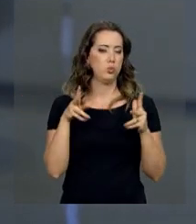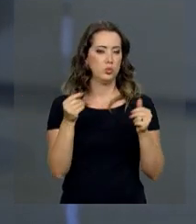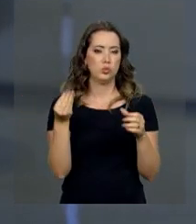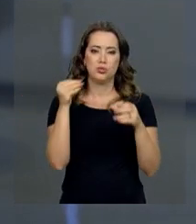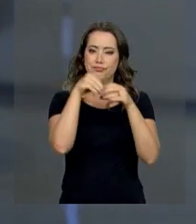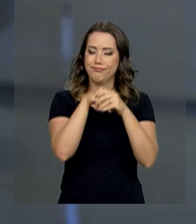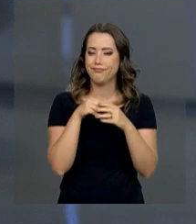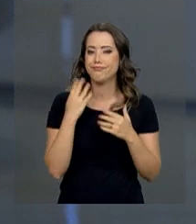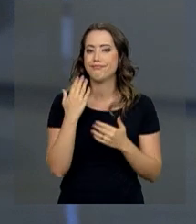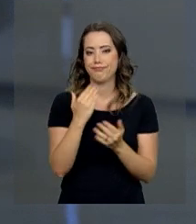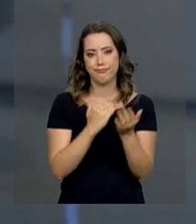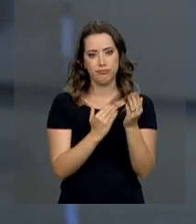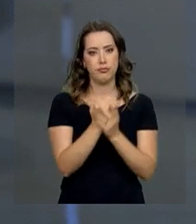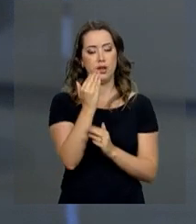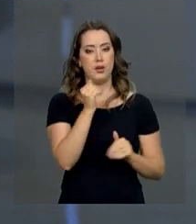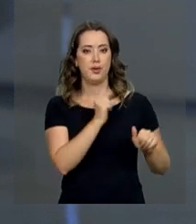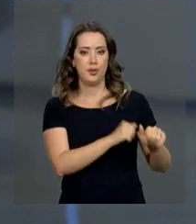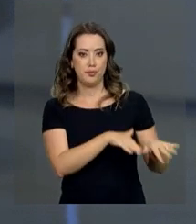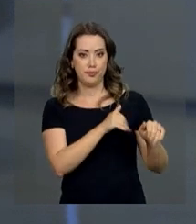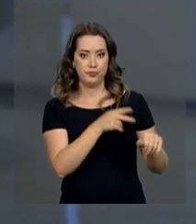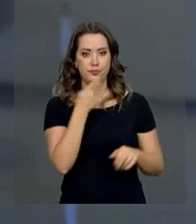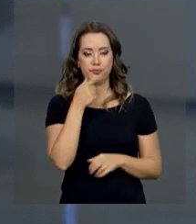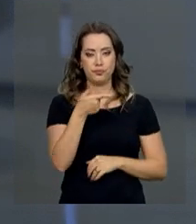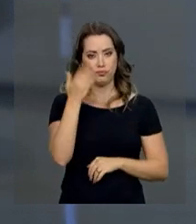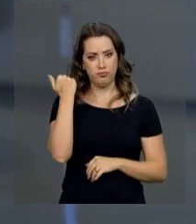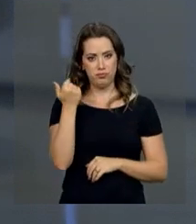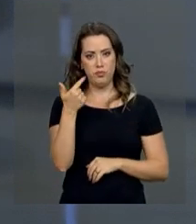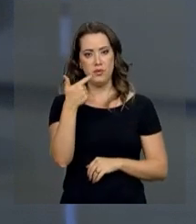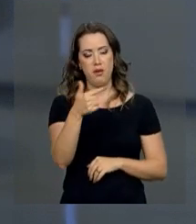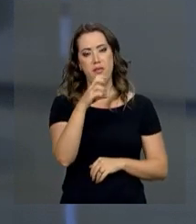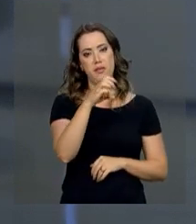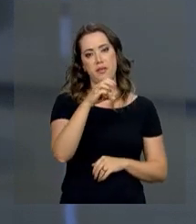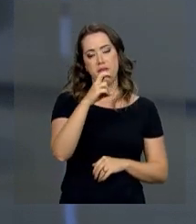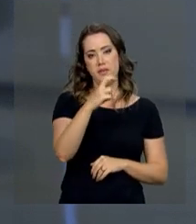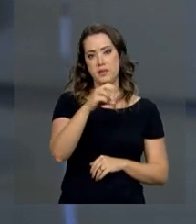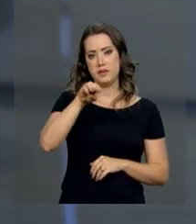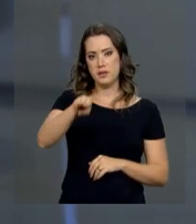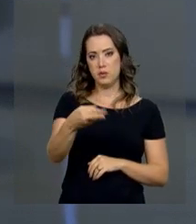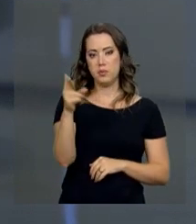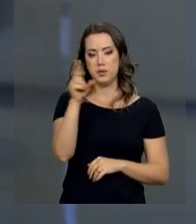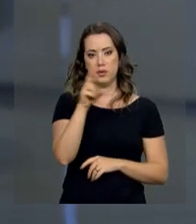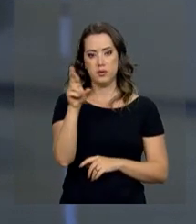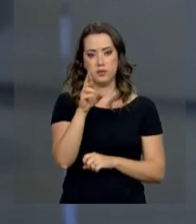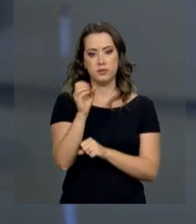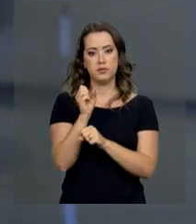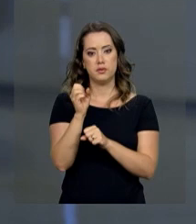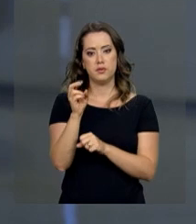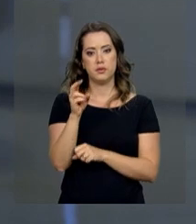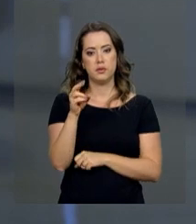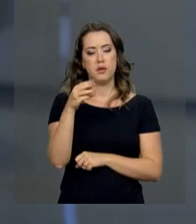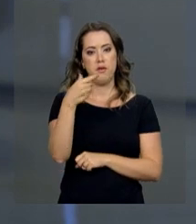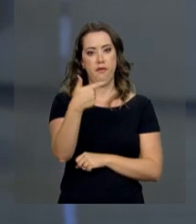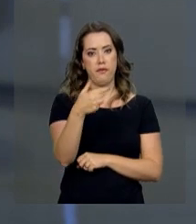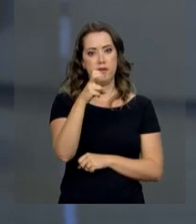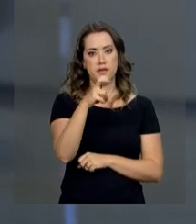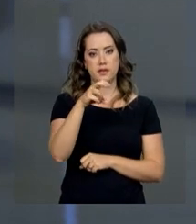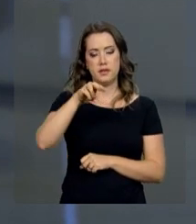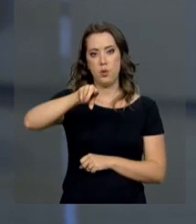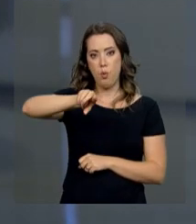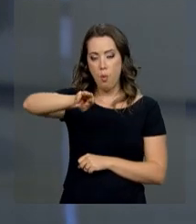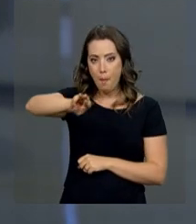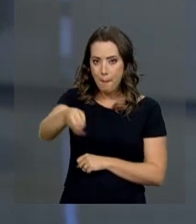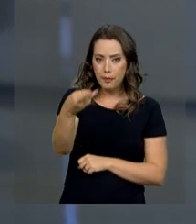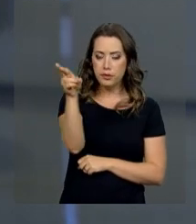no início de setembro. Como você bem disse, são 25 milhões de reais no âmbito da Lei Rouanet, com